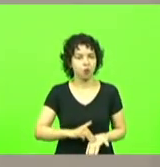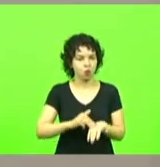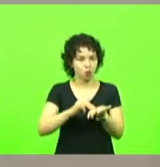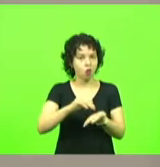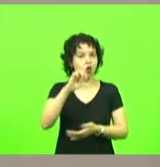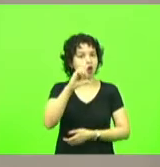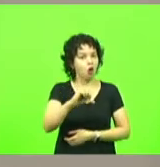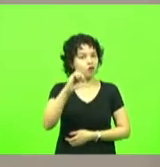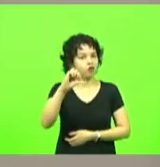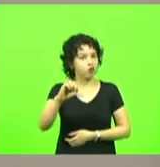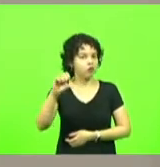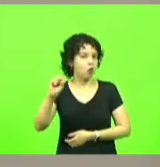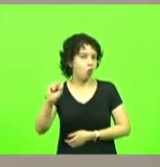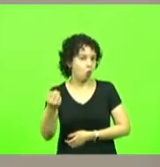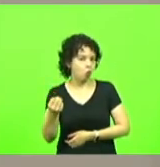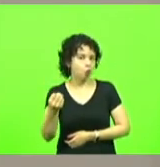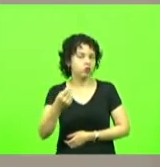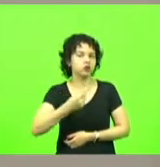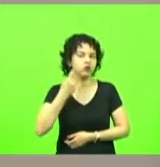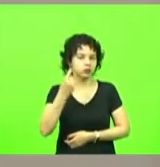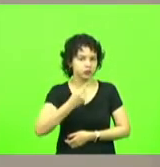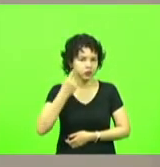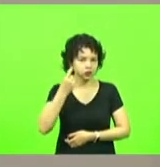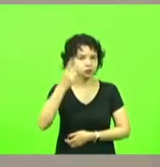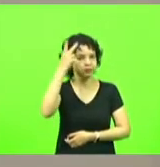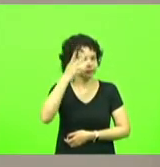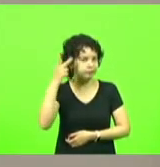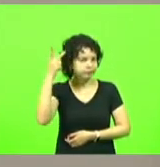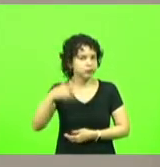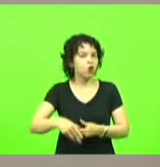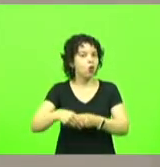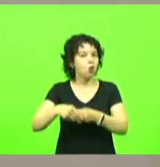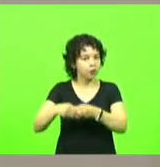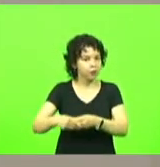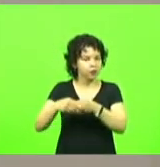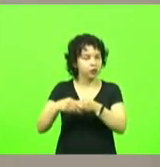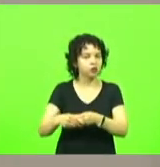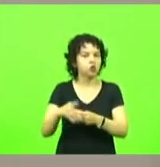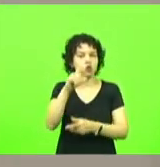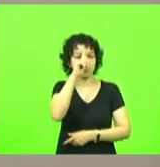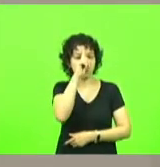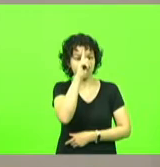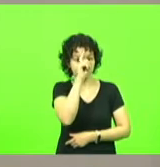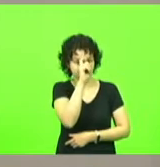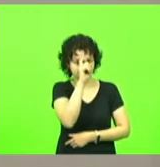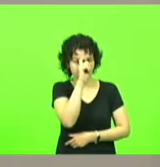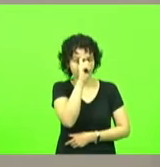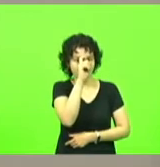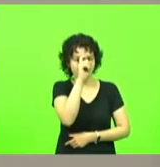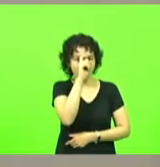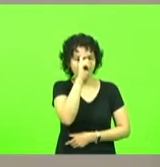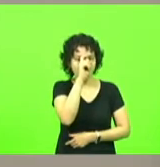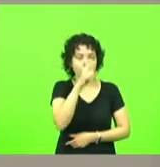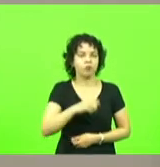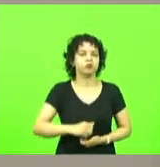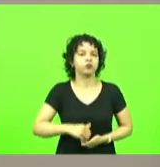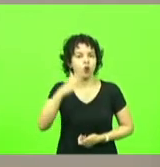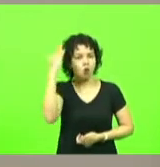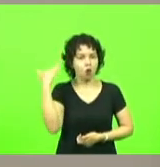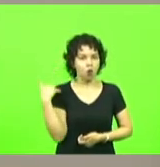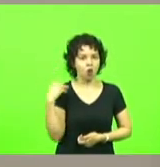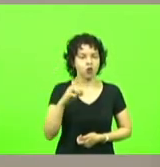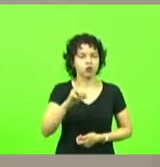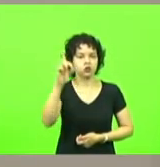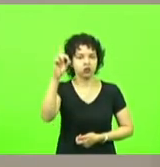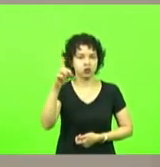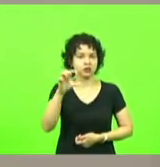998 deputada deputada Paulinha cumprimentando o hospital nossa senhora de Deus pelos seus 74 anos de fundação